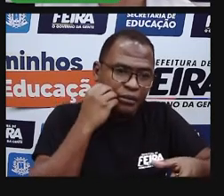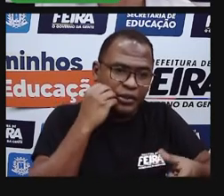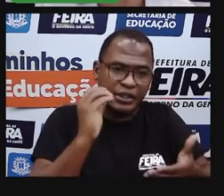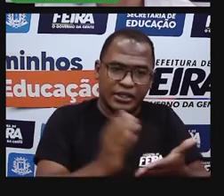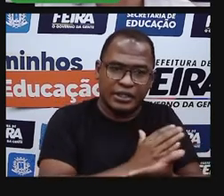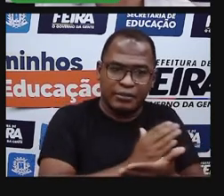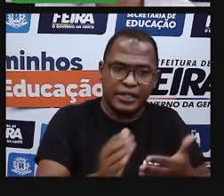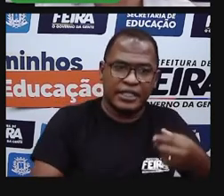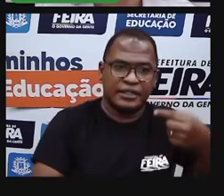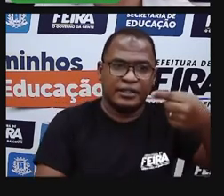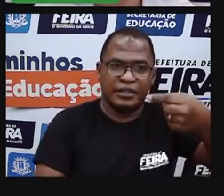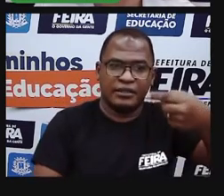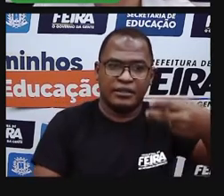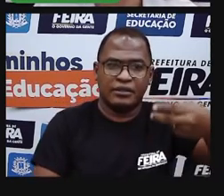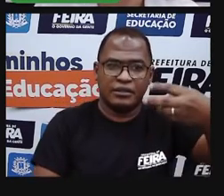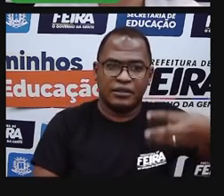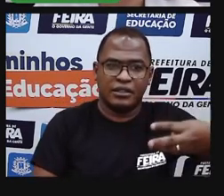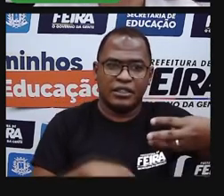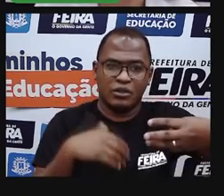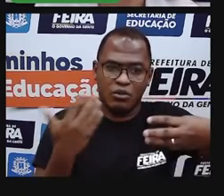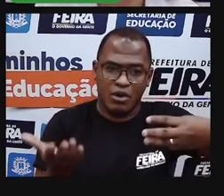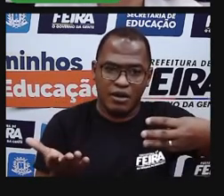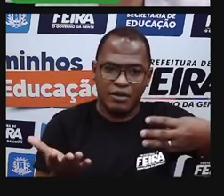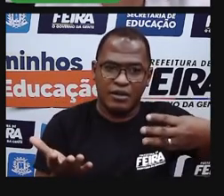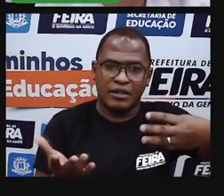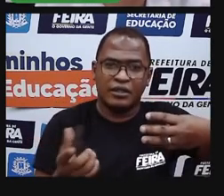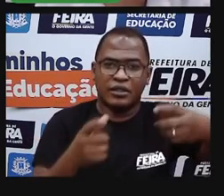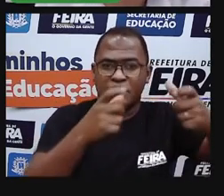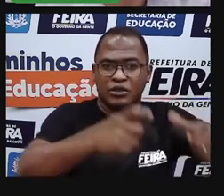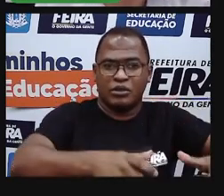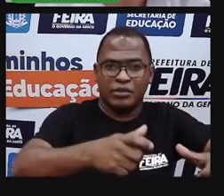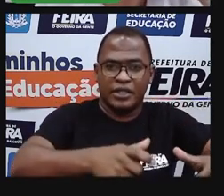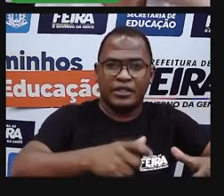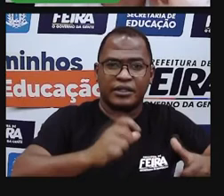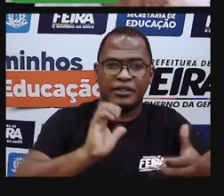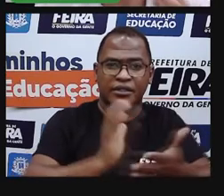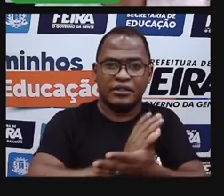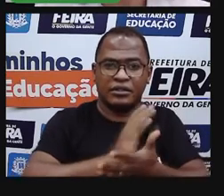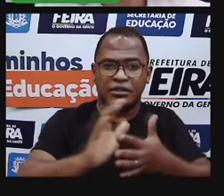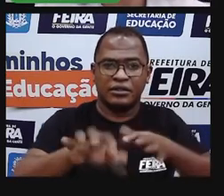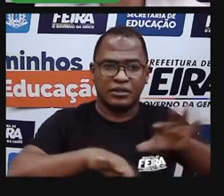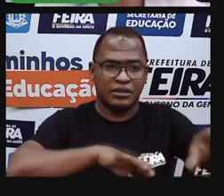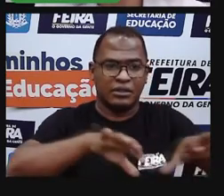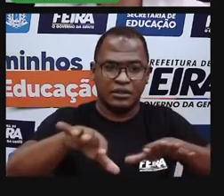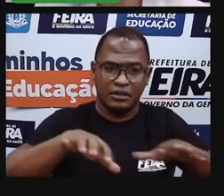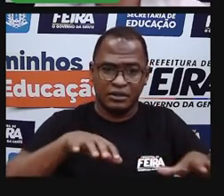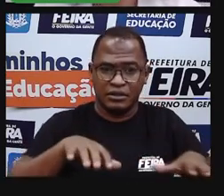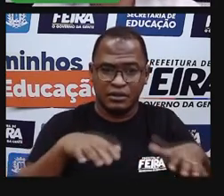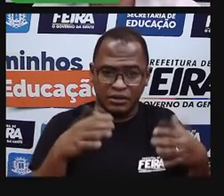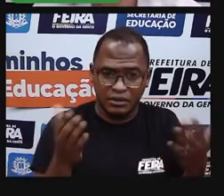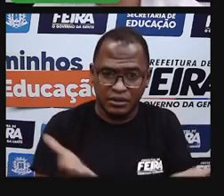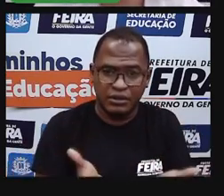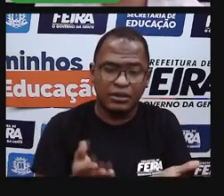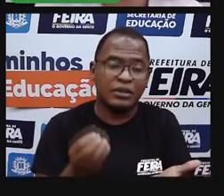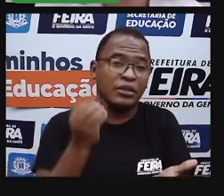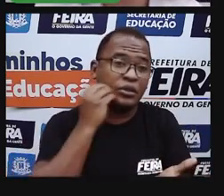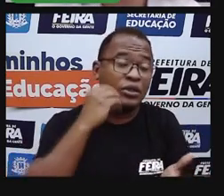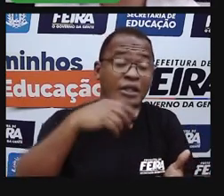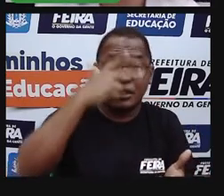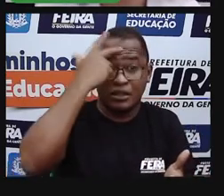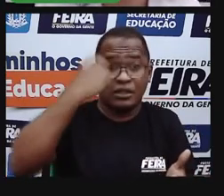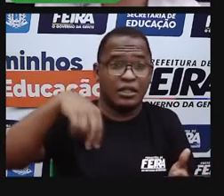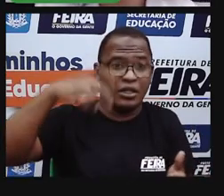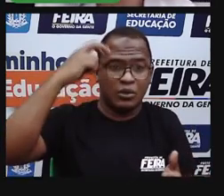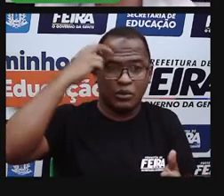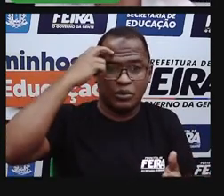Se ele é um, se eles são, se são bairros que trazem uma representatividade da cultura, do turismo,